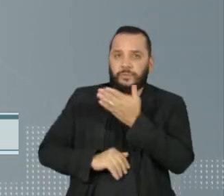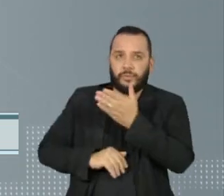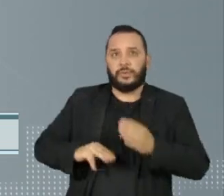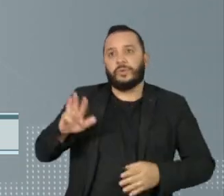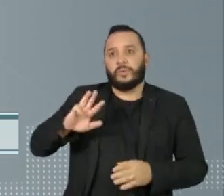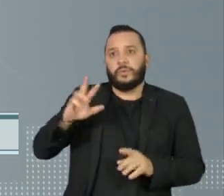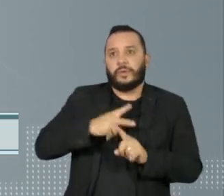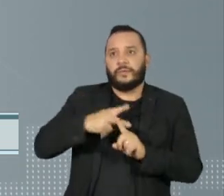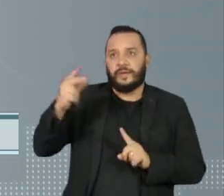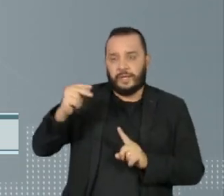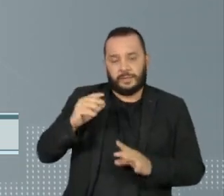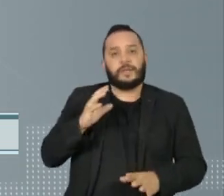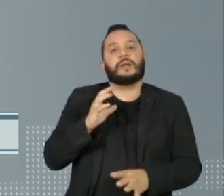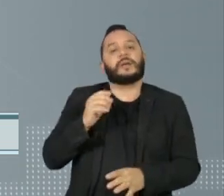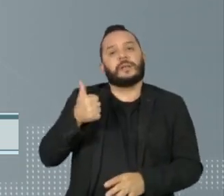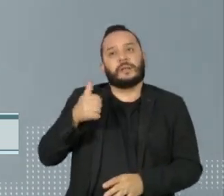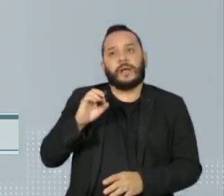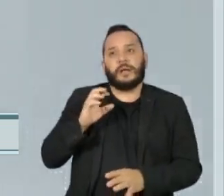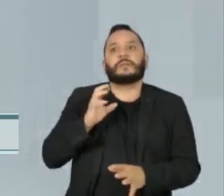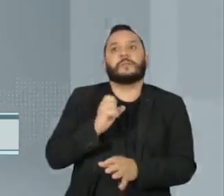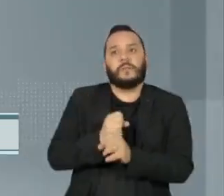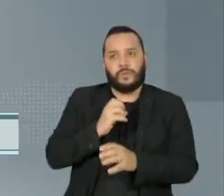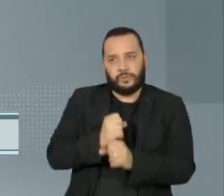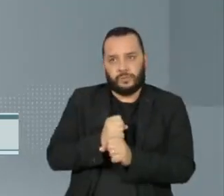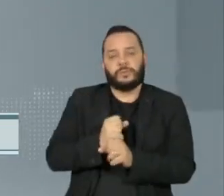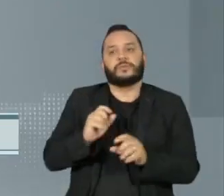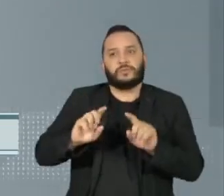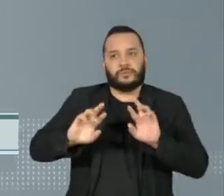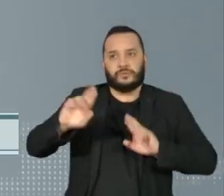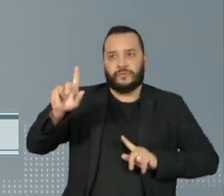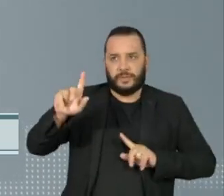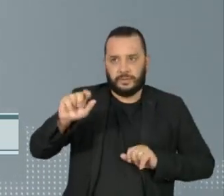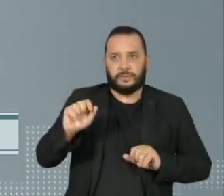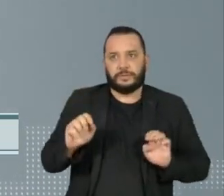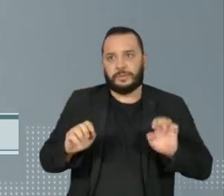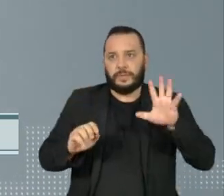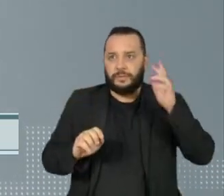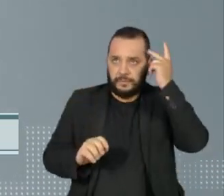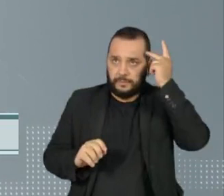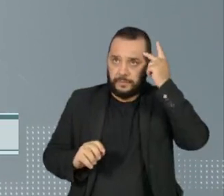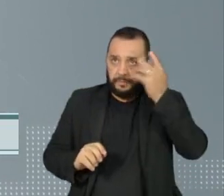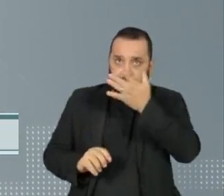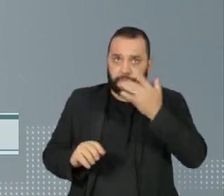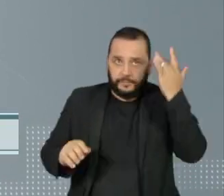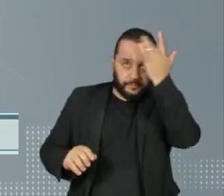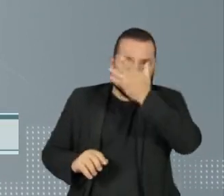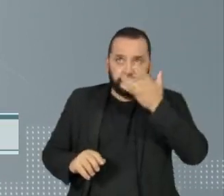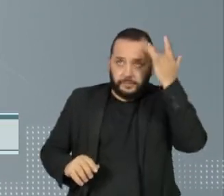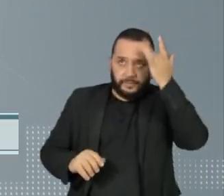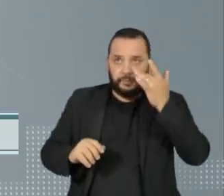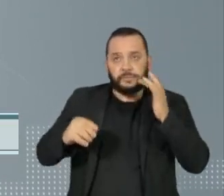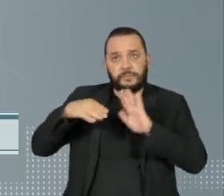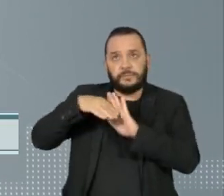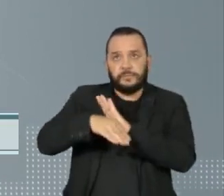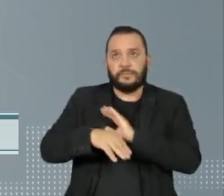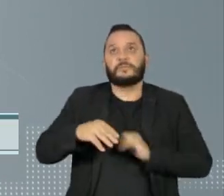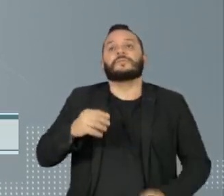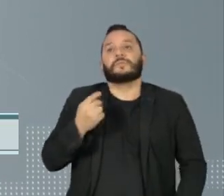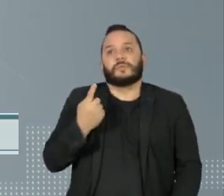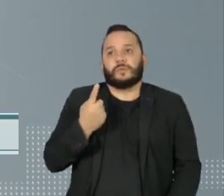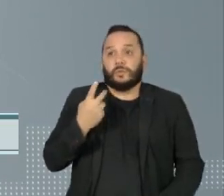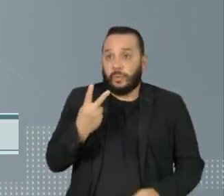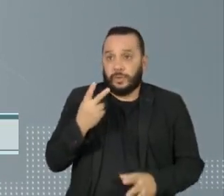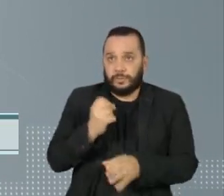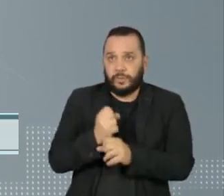Bolsonaro por 10 pontos no Estado de São Paulo. Na pesquisa para o governo do Estado, Fernando Haddad caiu dois pontos e tem 34.